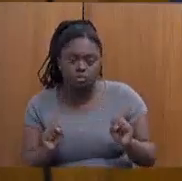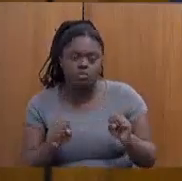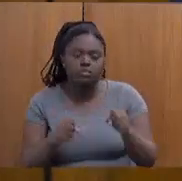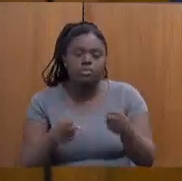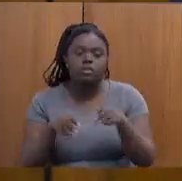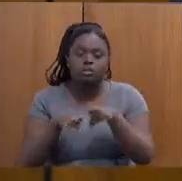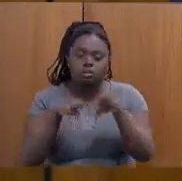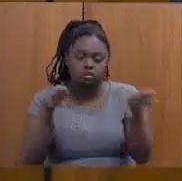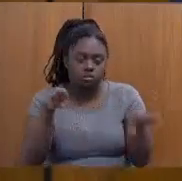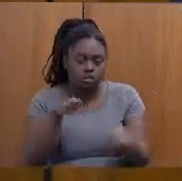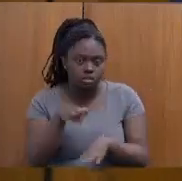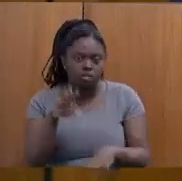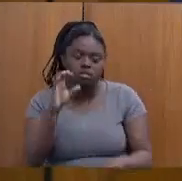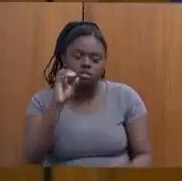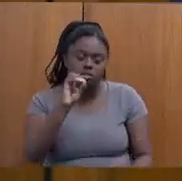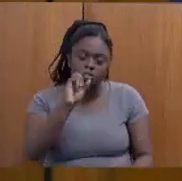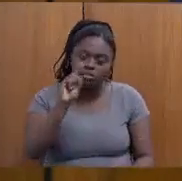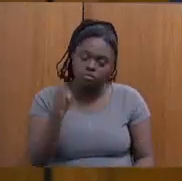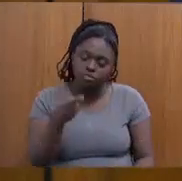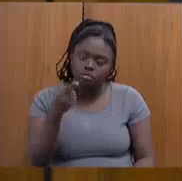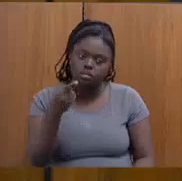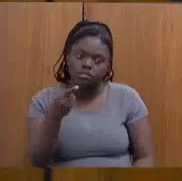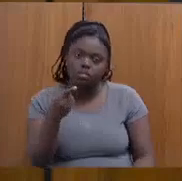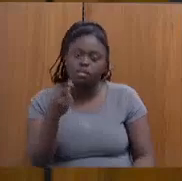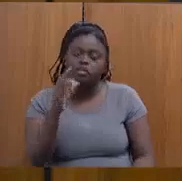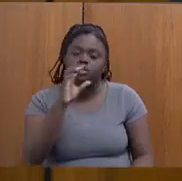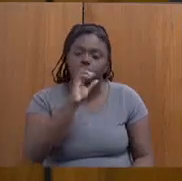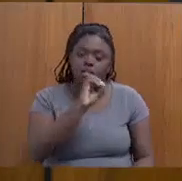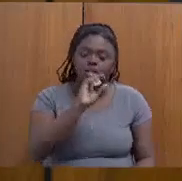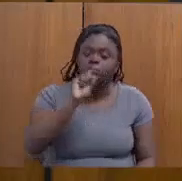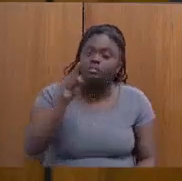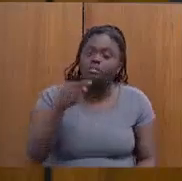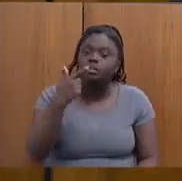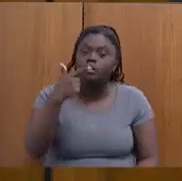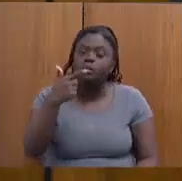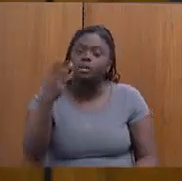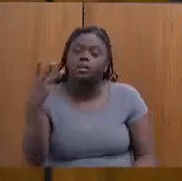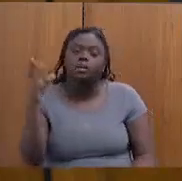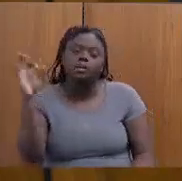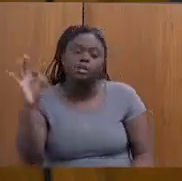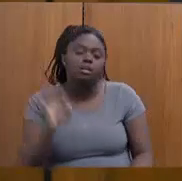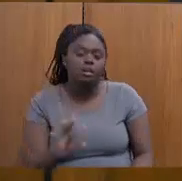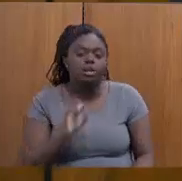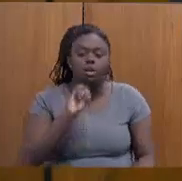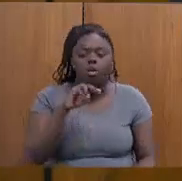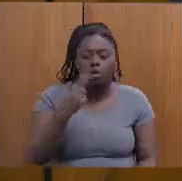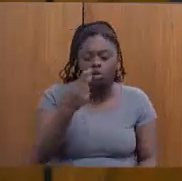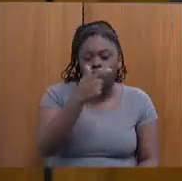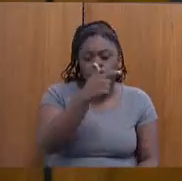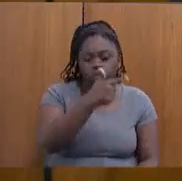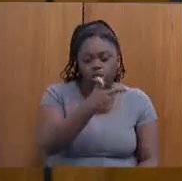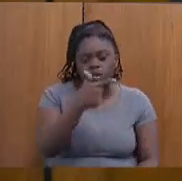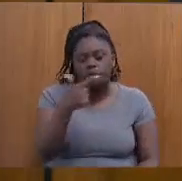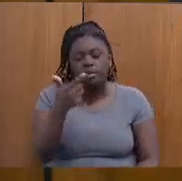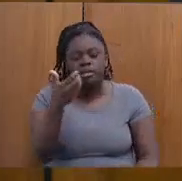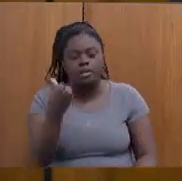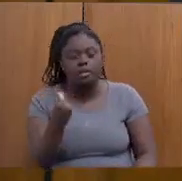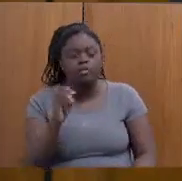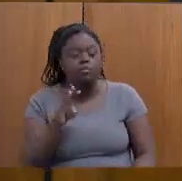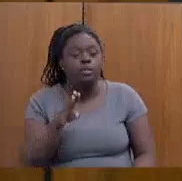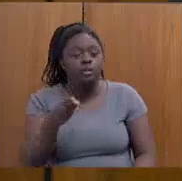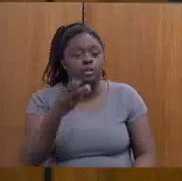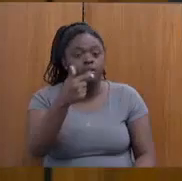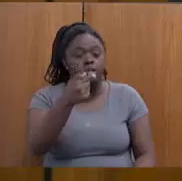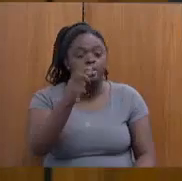desigualdades, 0,23%, ou R$ 226,075,000,000.